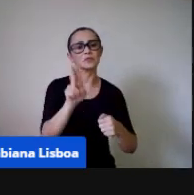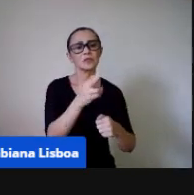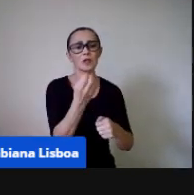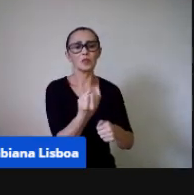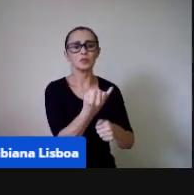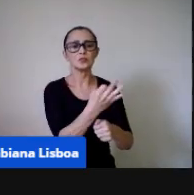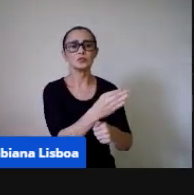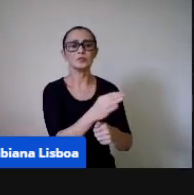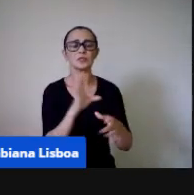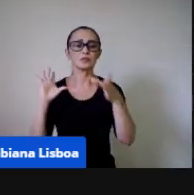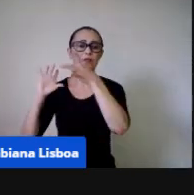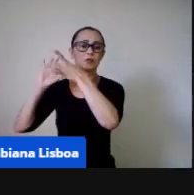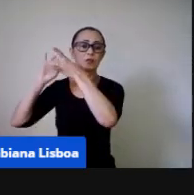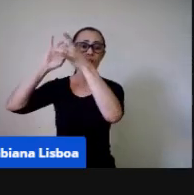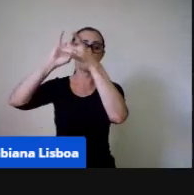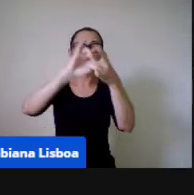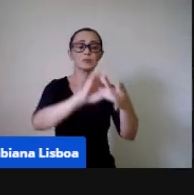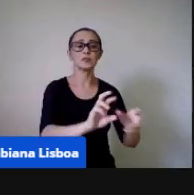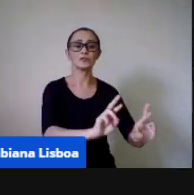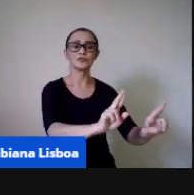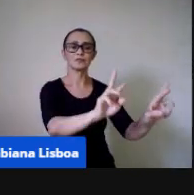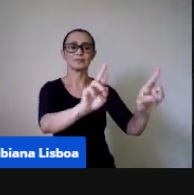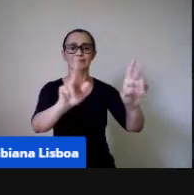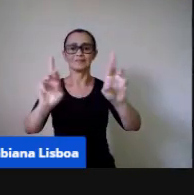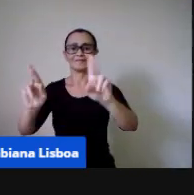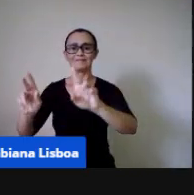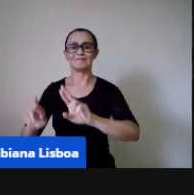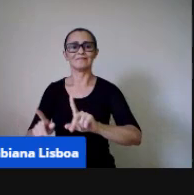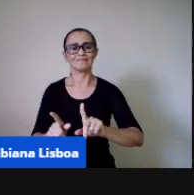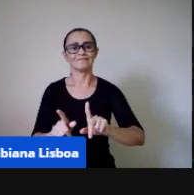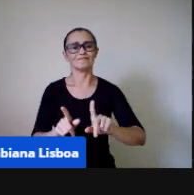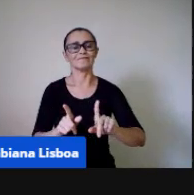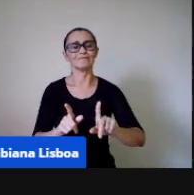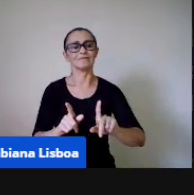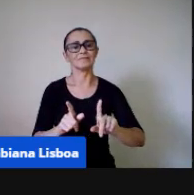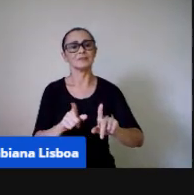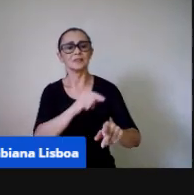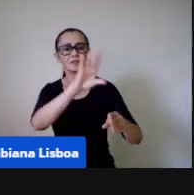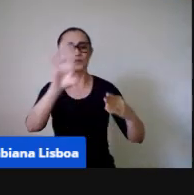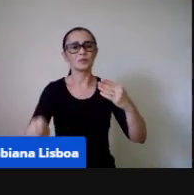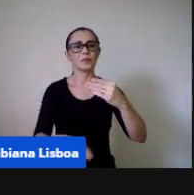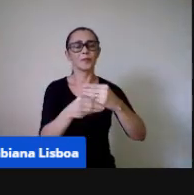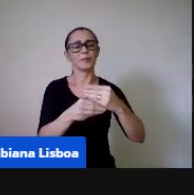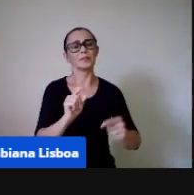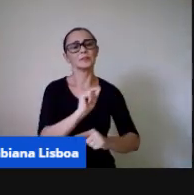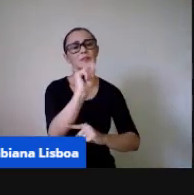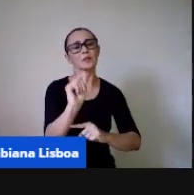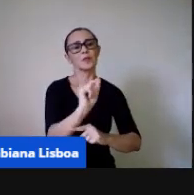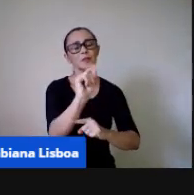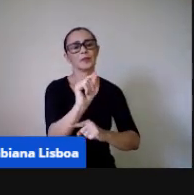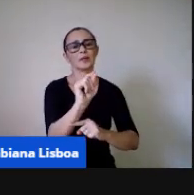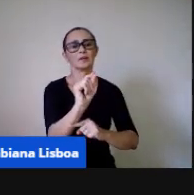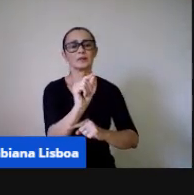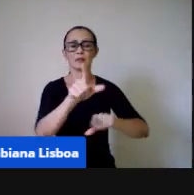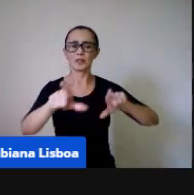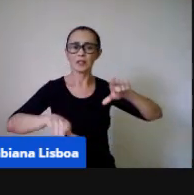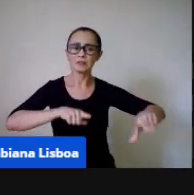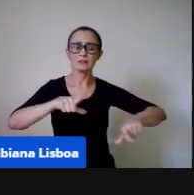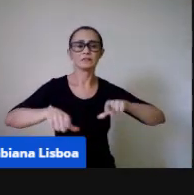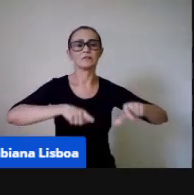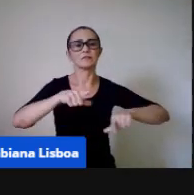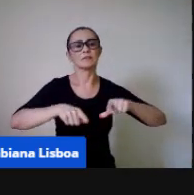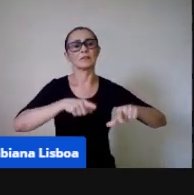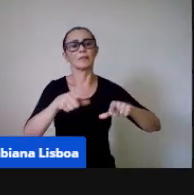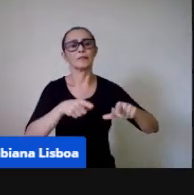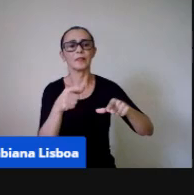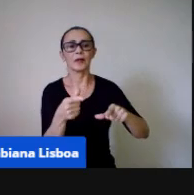contextos. E aí a gente faz a ressalva de que esse trabalho, né, com os